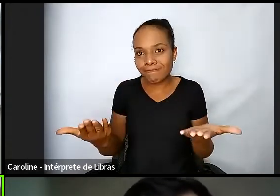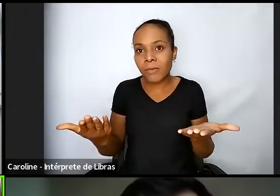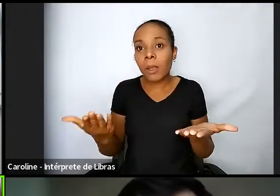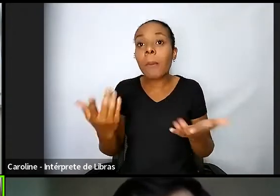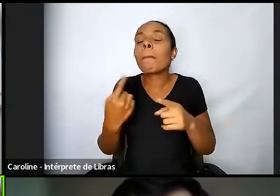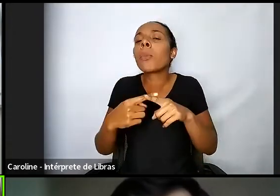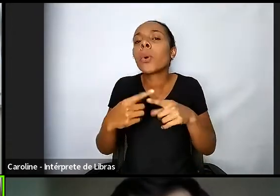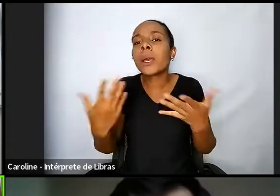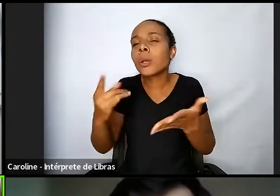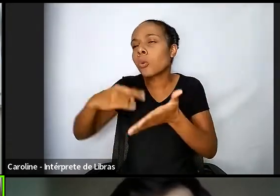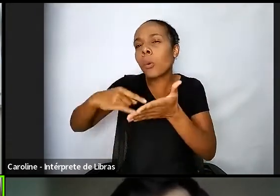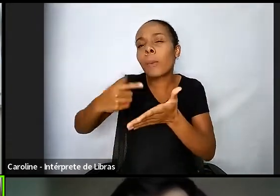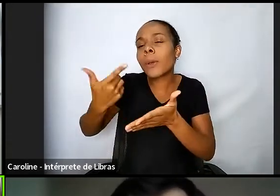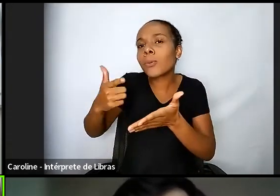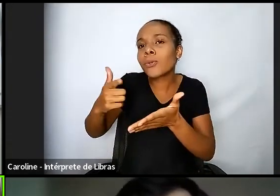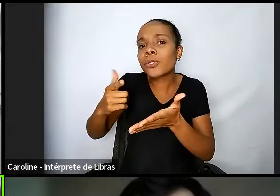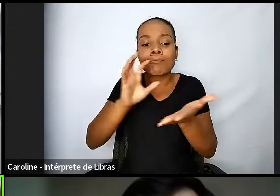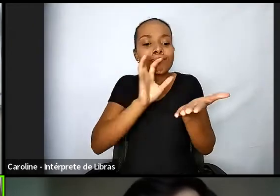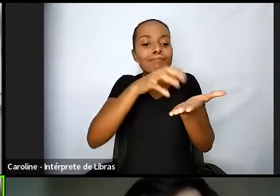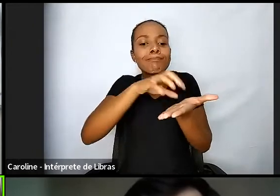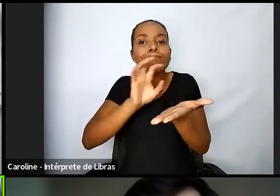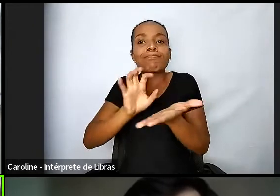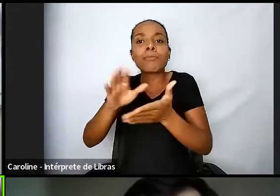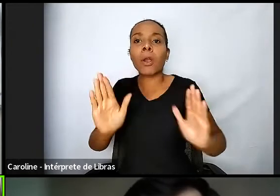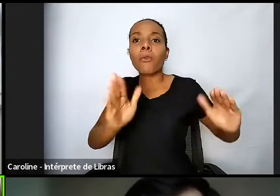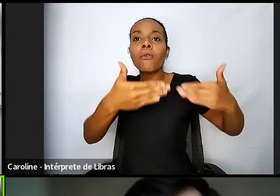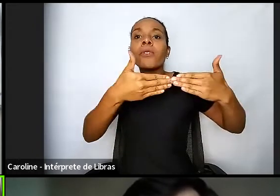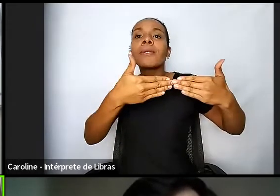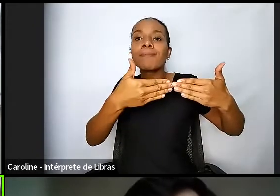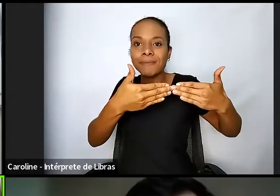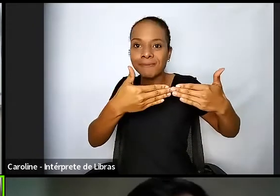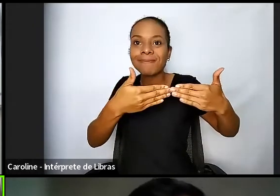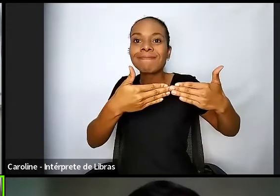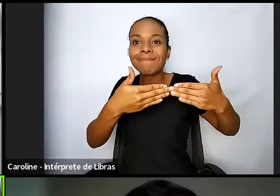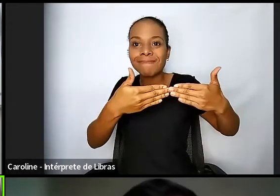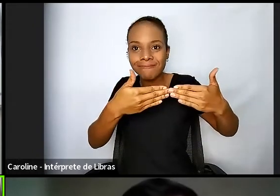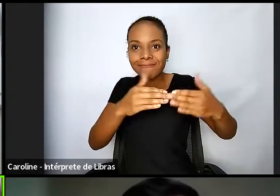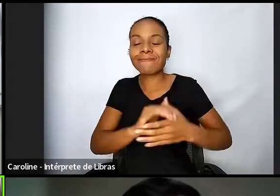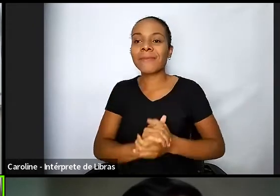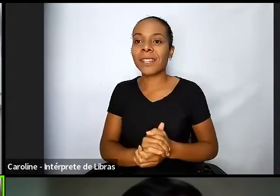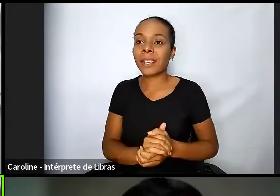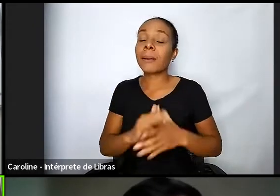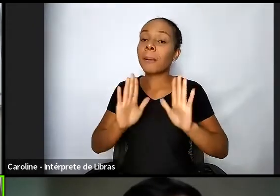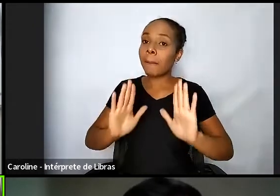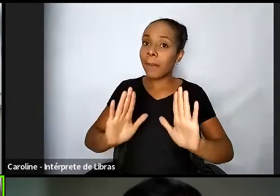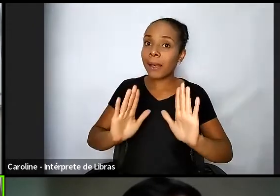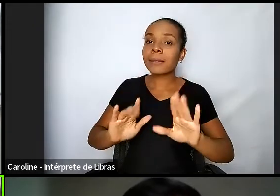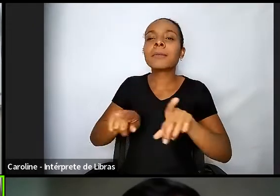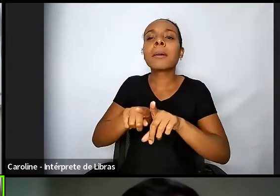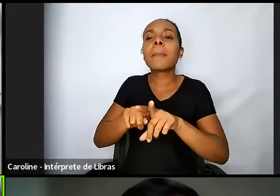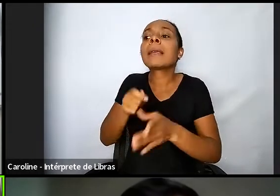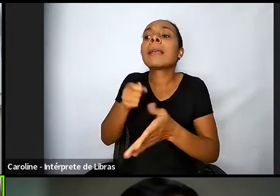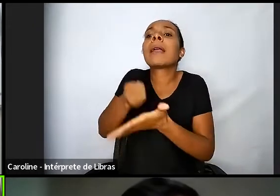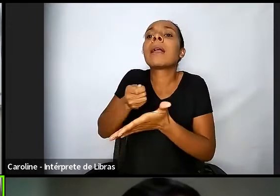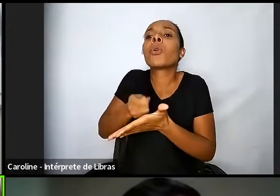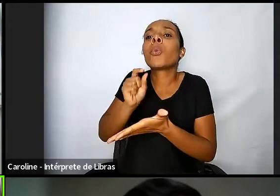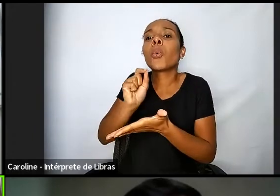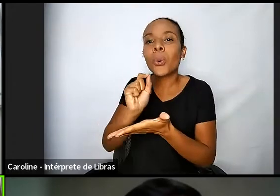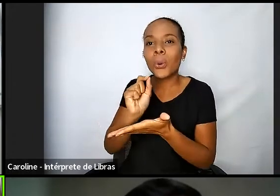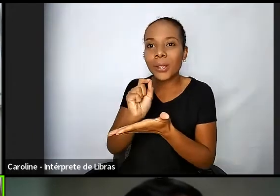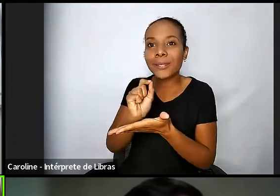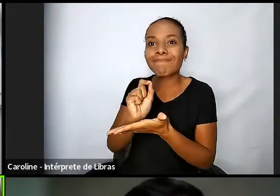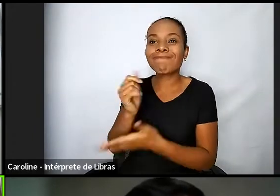mas também foi exigido que tivessem um celular e a capacidade